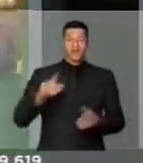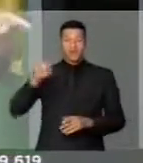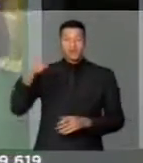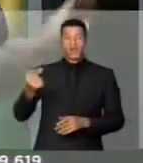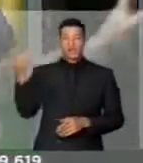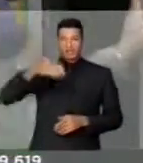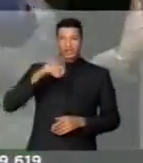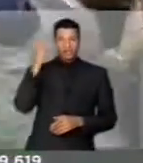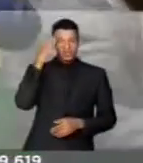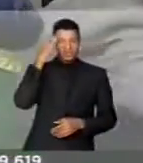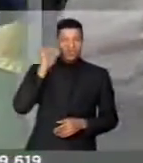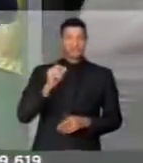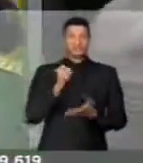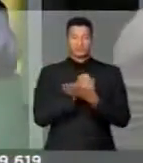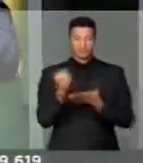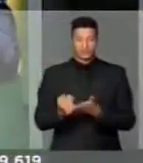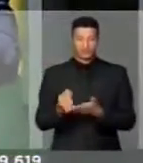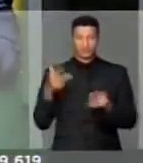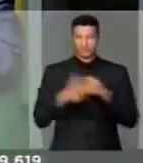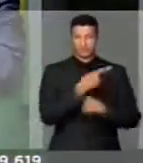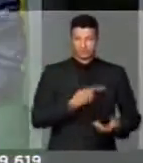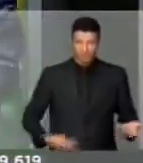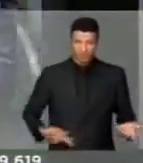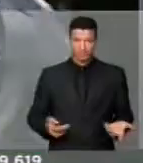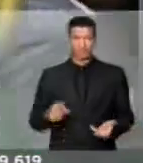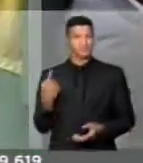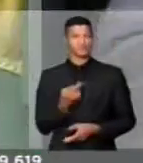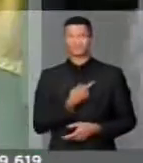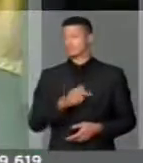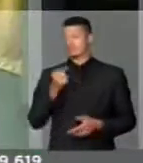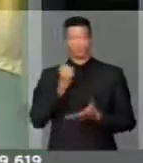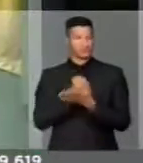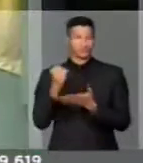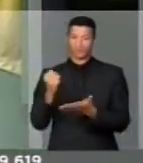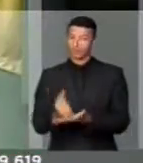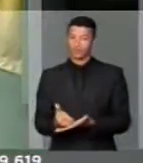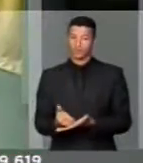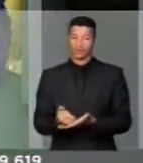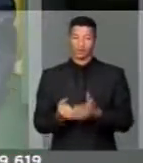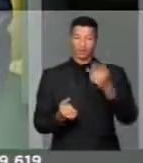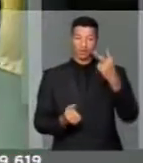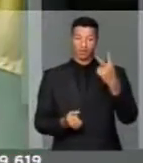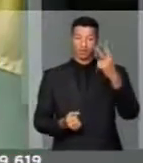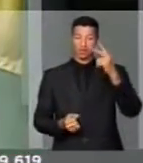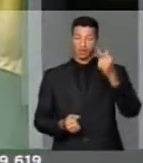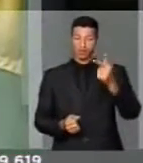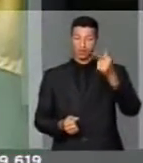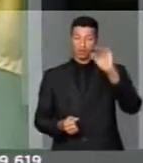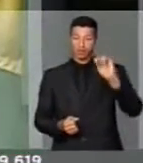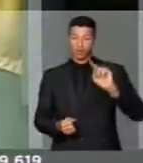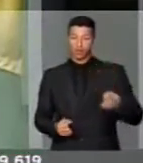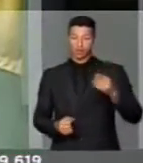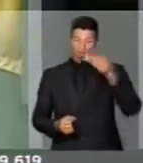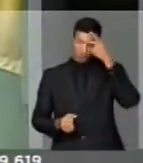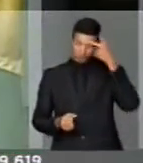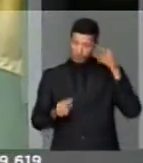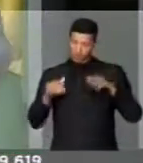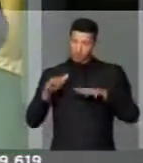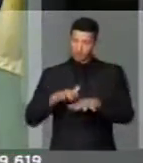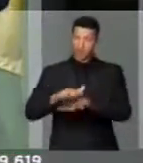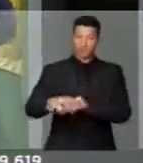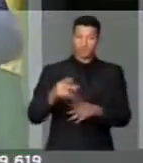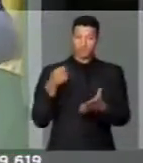depois vem aqui saber de contrato de impeachment. Nós não contratamos 270 mil militantes